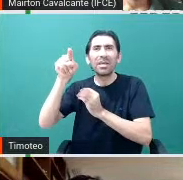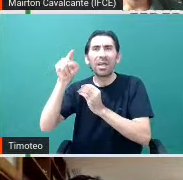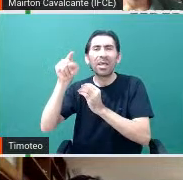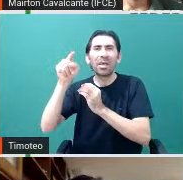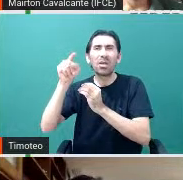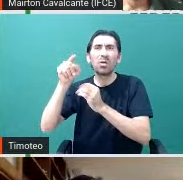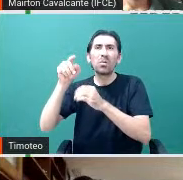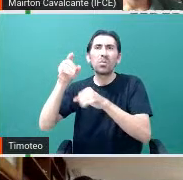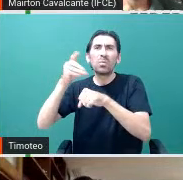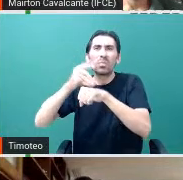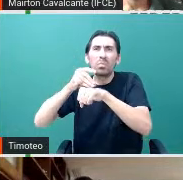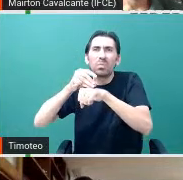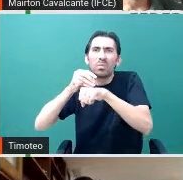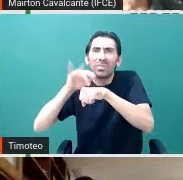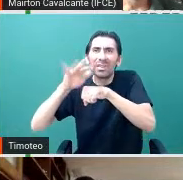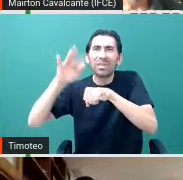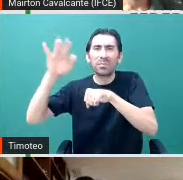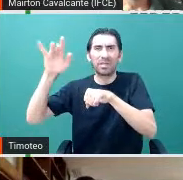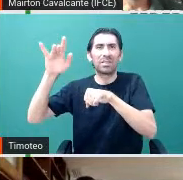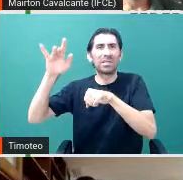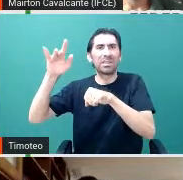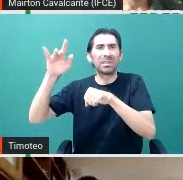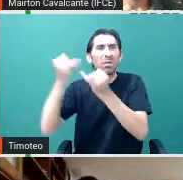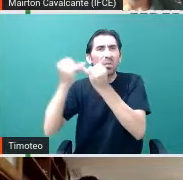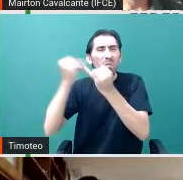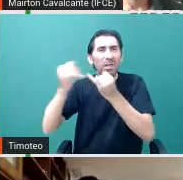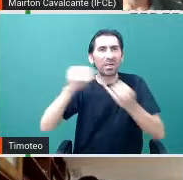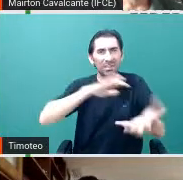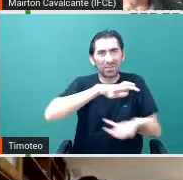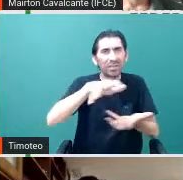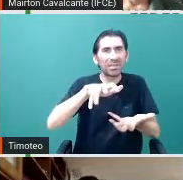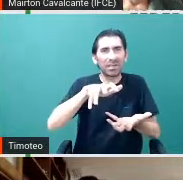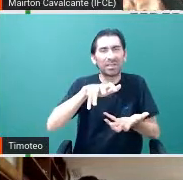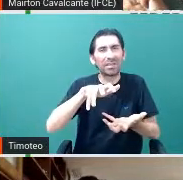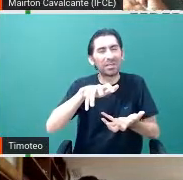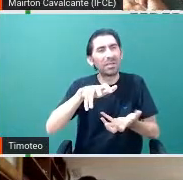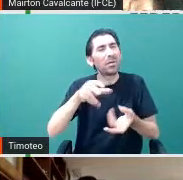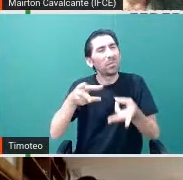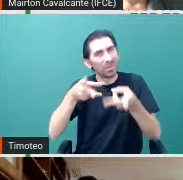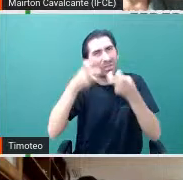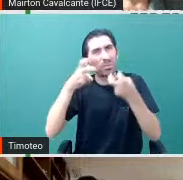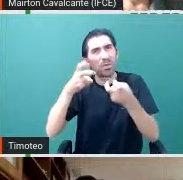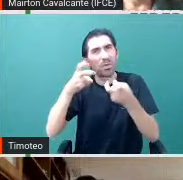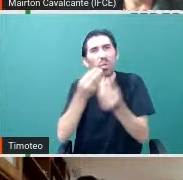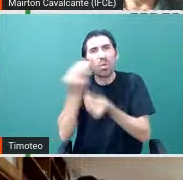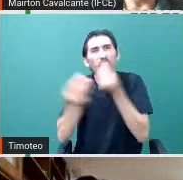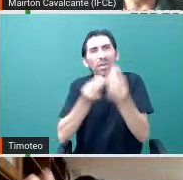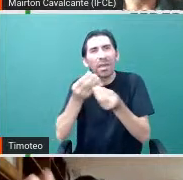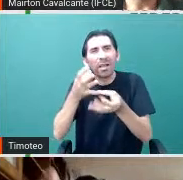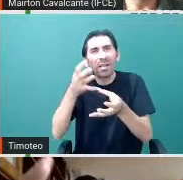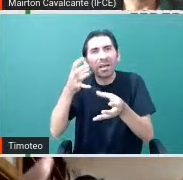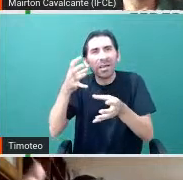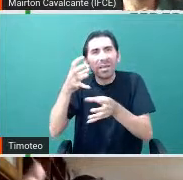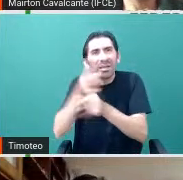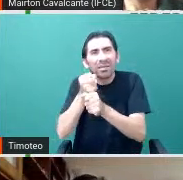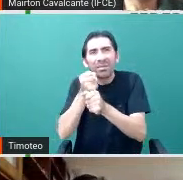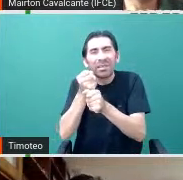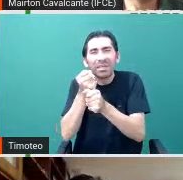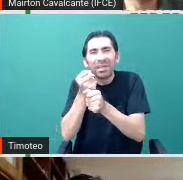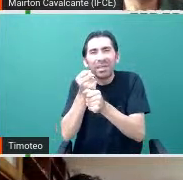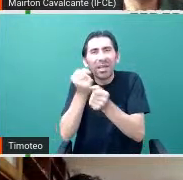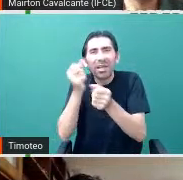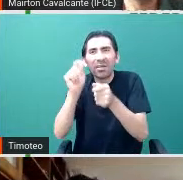Então é só um tipo de informação que a gente consegue. Então normalmente as partículas